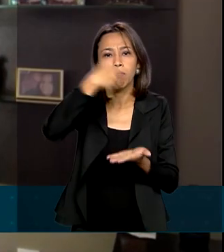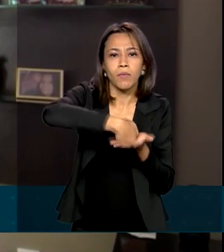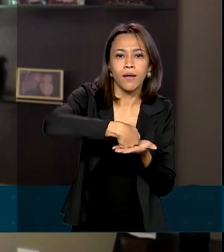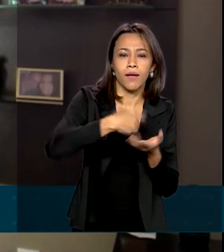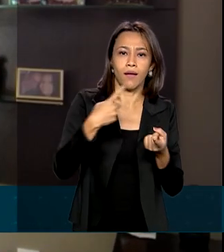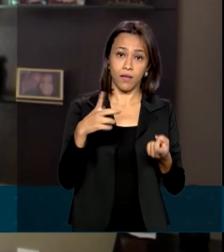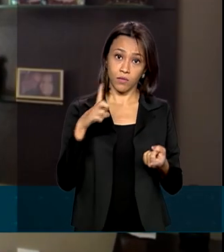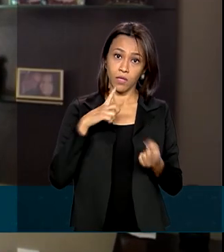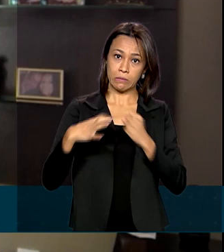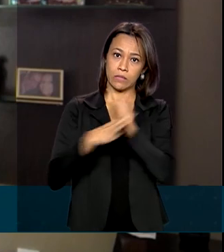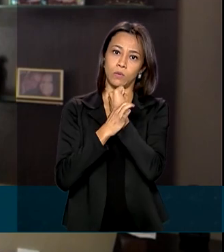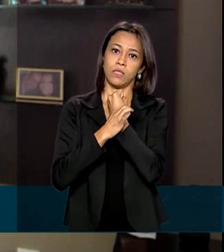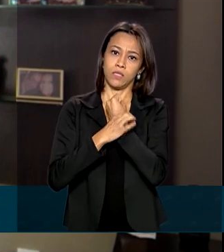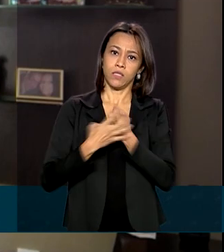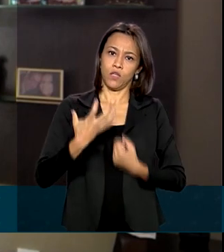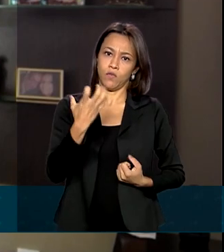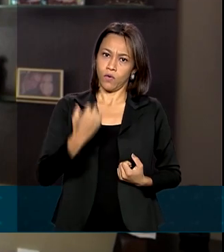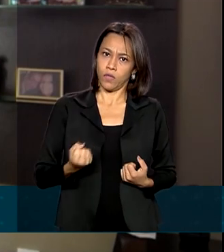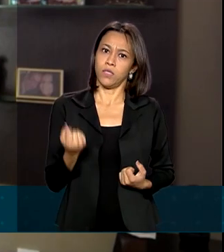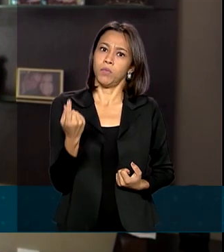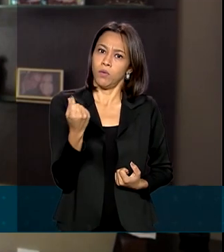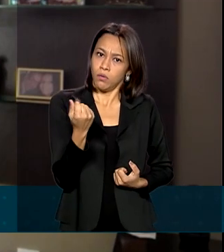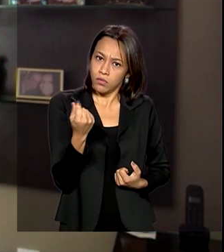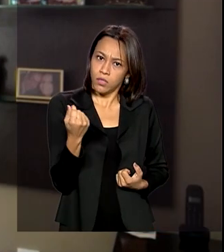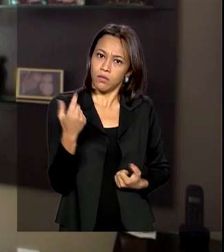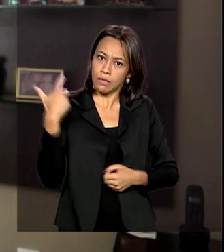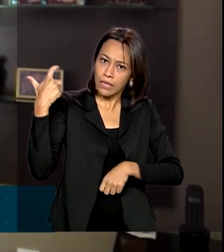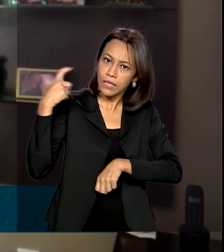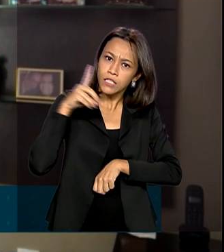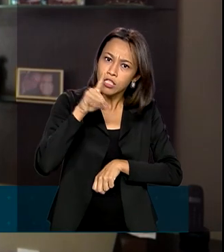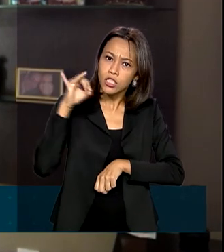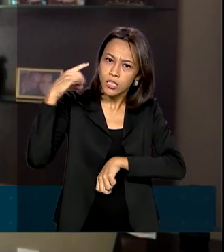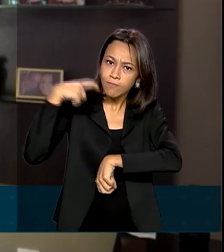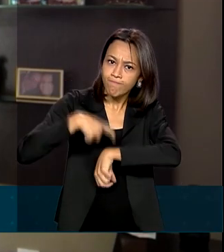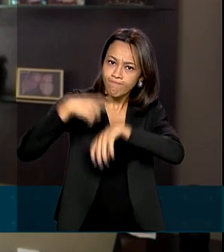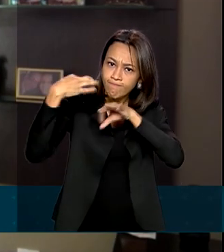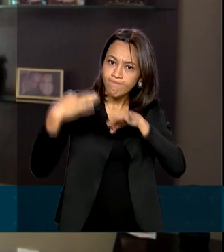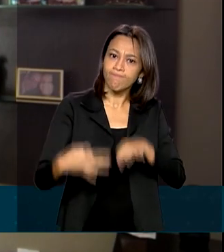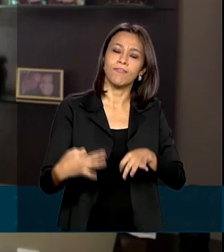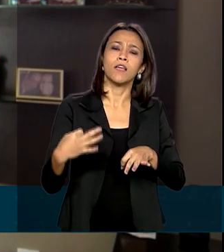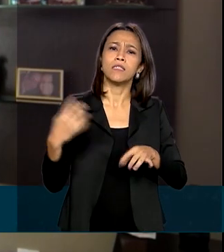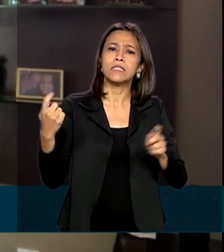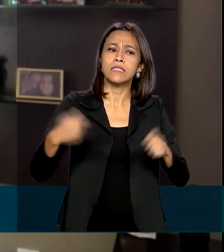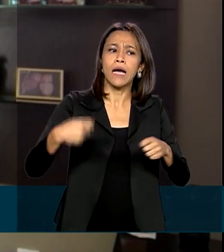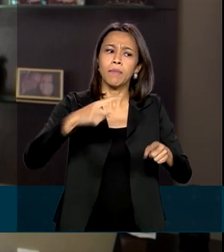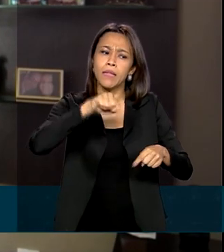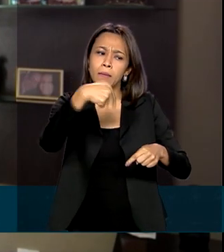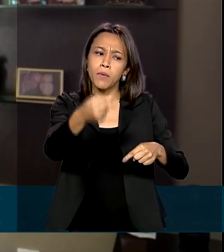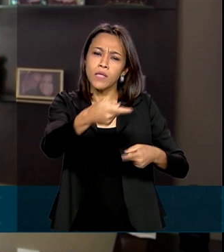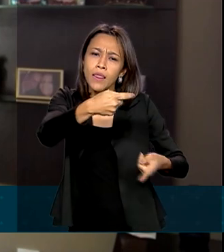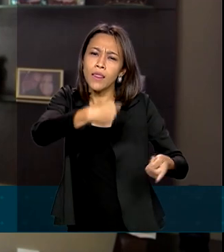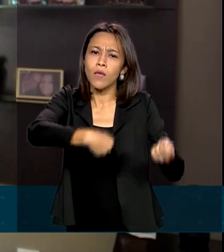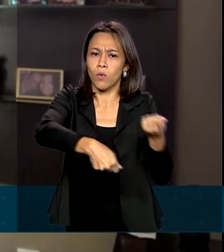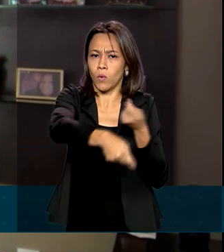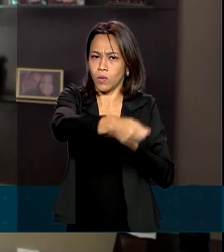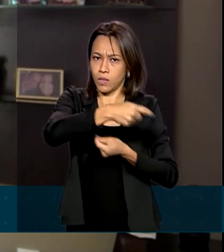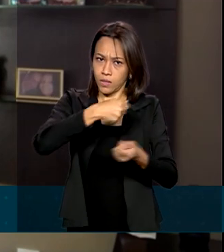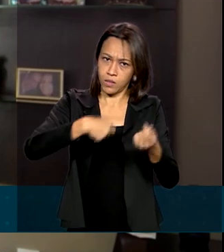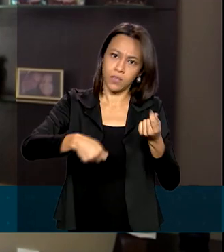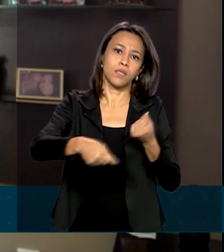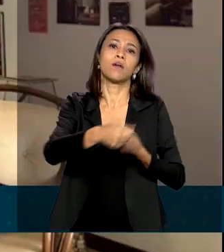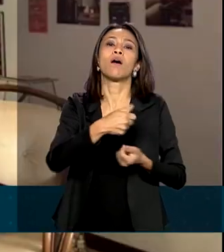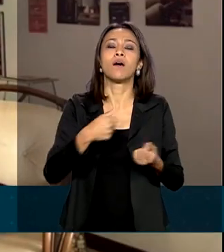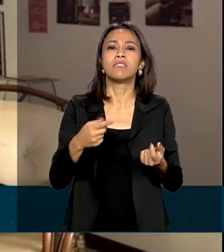tenho a segurança de receber naquela data, né? E sendo mais fácil a renegociação, caso necessário, sem